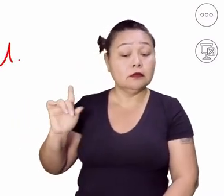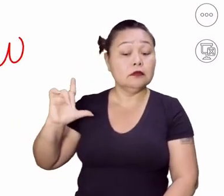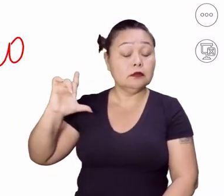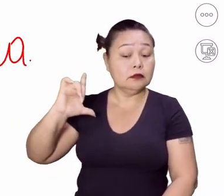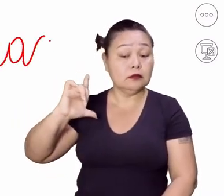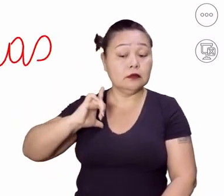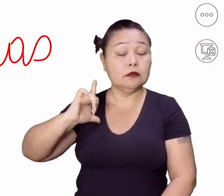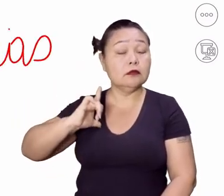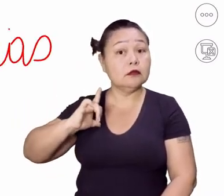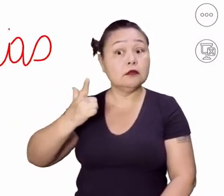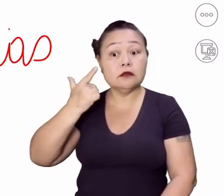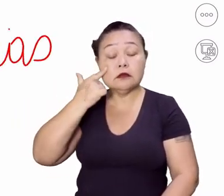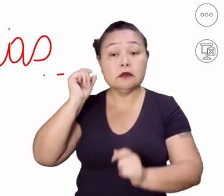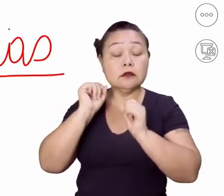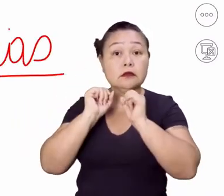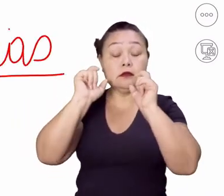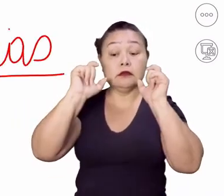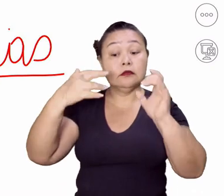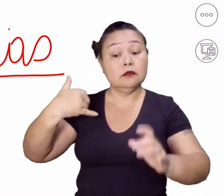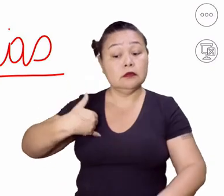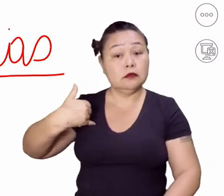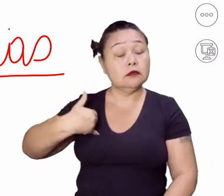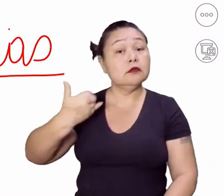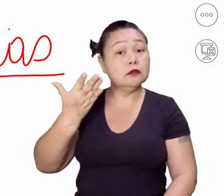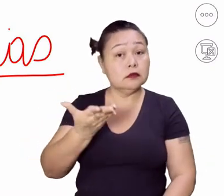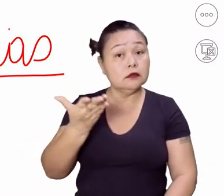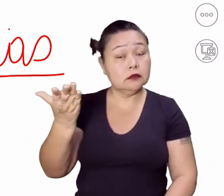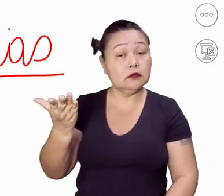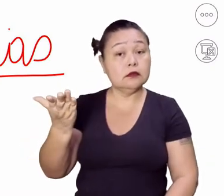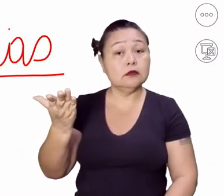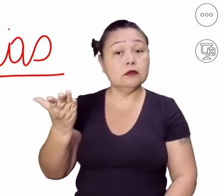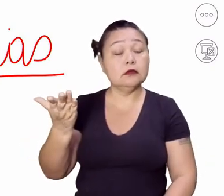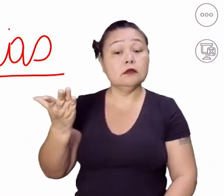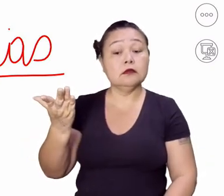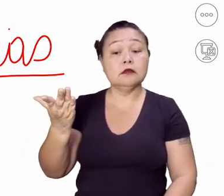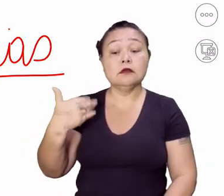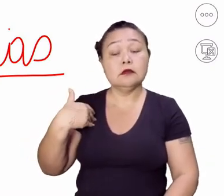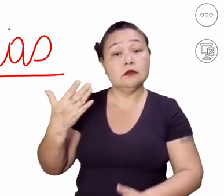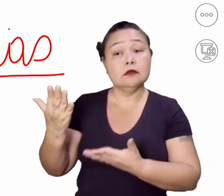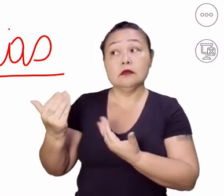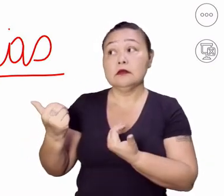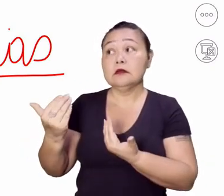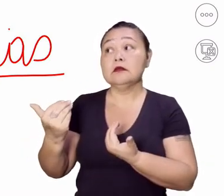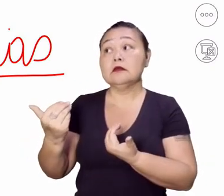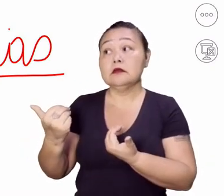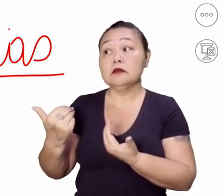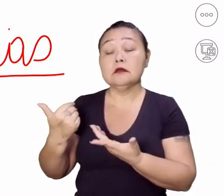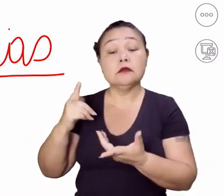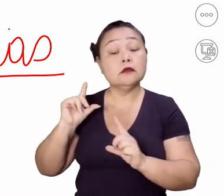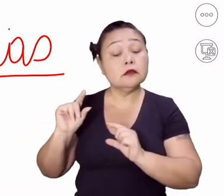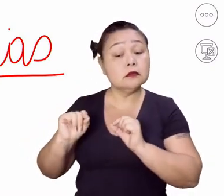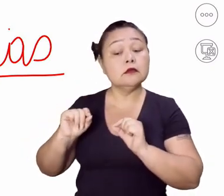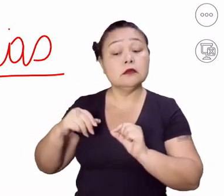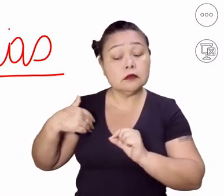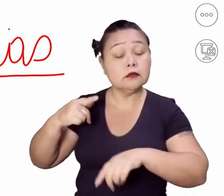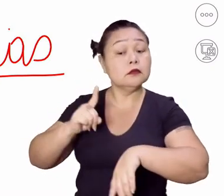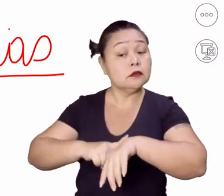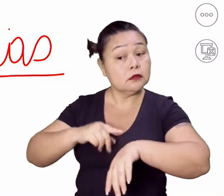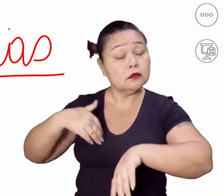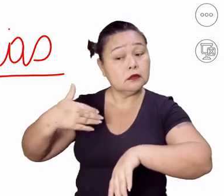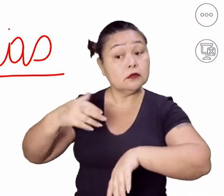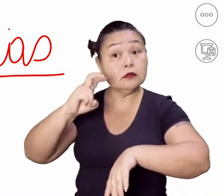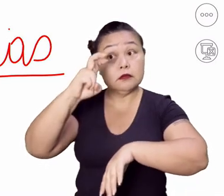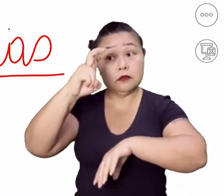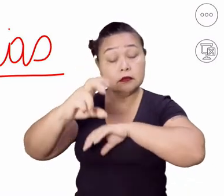tem que já se atentar nessa idade que vocês estão, mesmo saindo tão novinhos, que logo, logo,